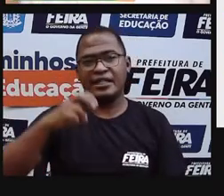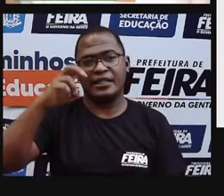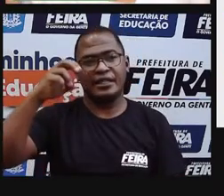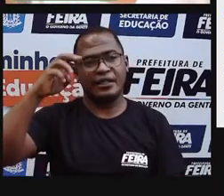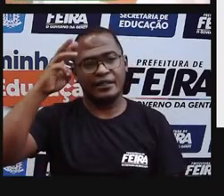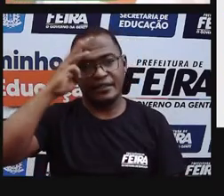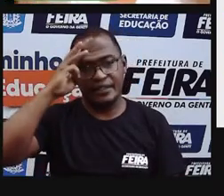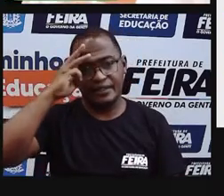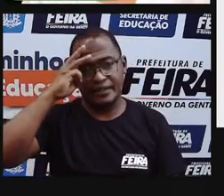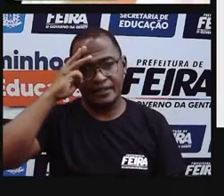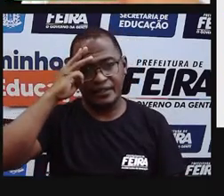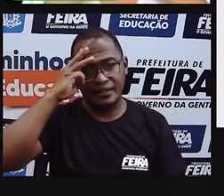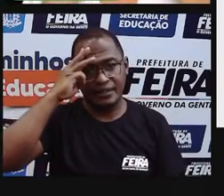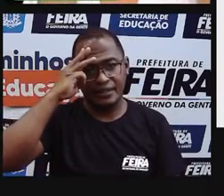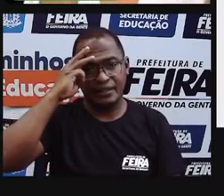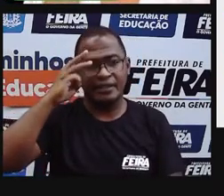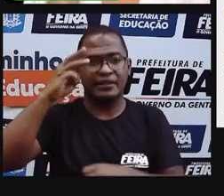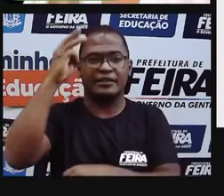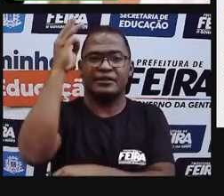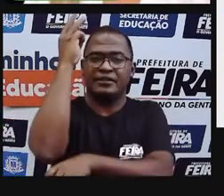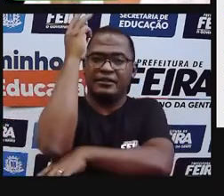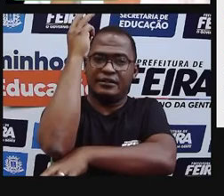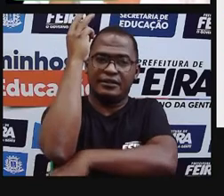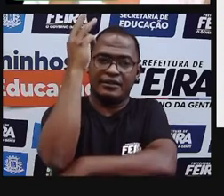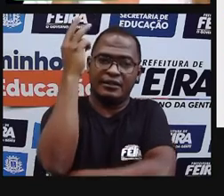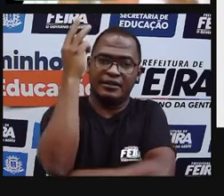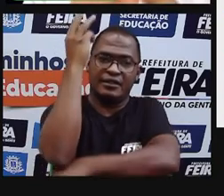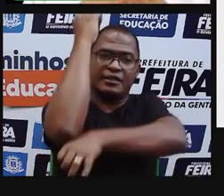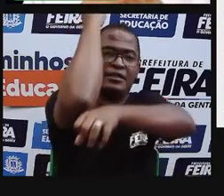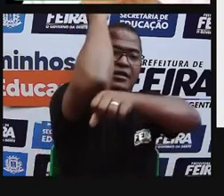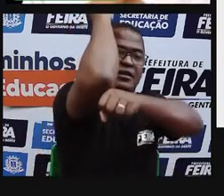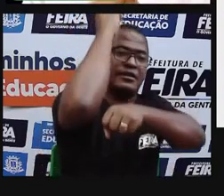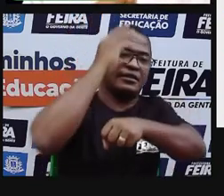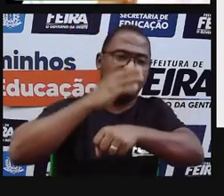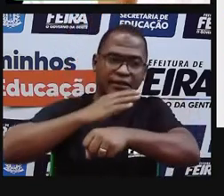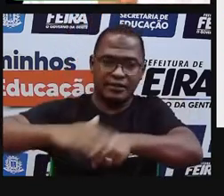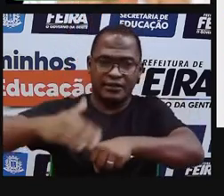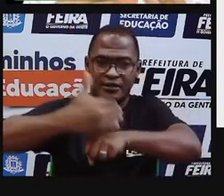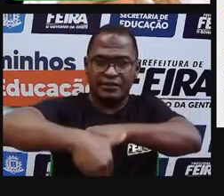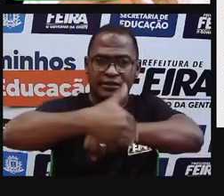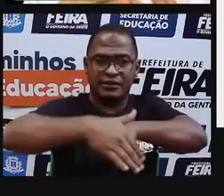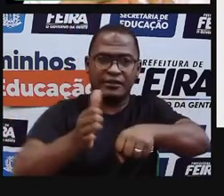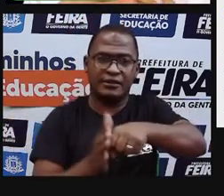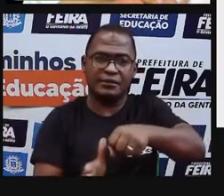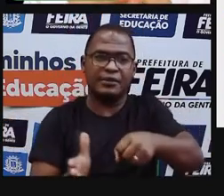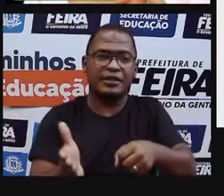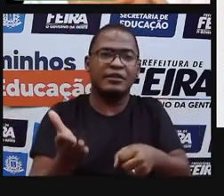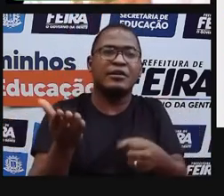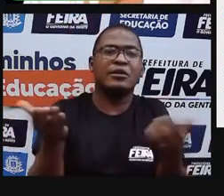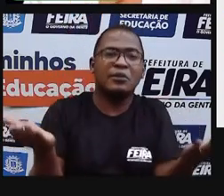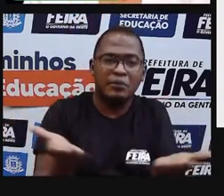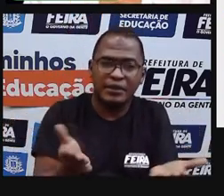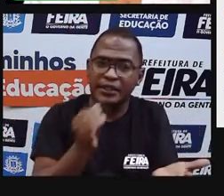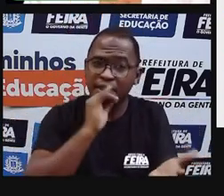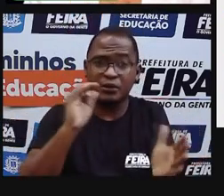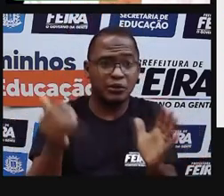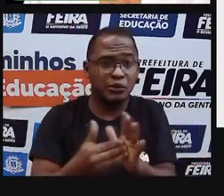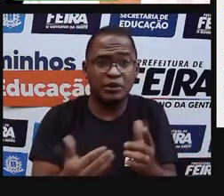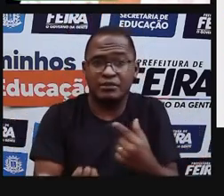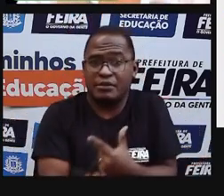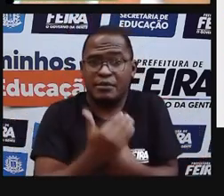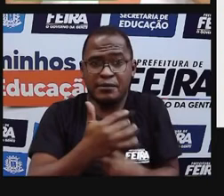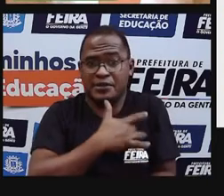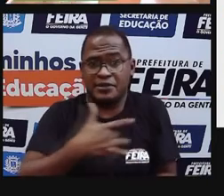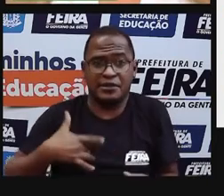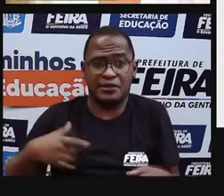caros, apesar de estar tudo caro hoje em dia. Mas, sim, ele vai acabar, o benefício que ele vai trazer para a minha saúde